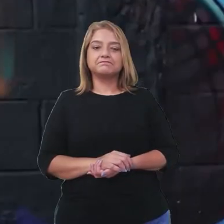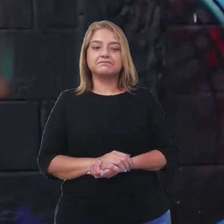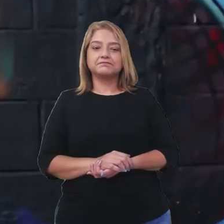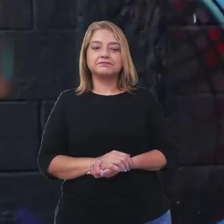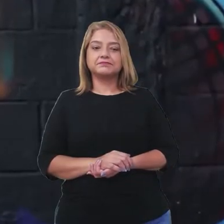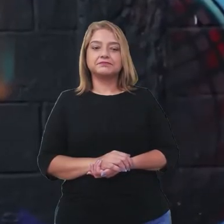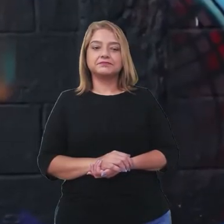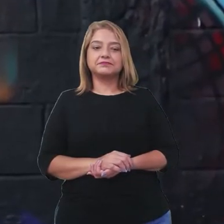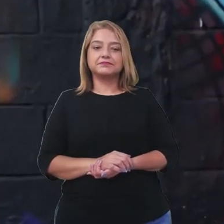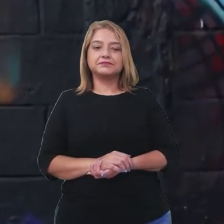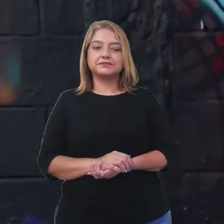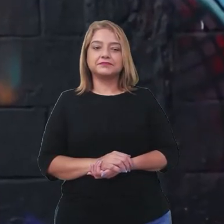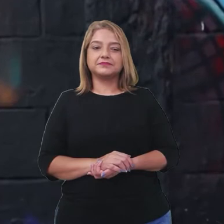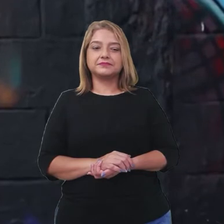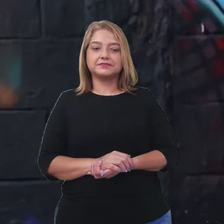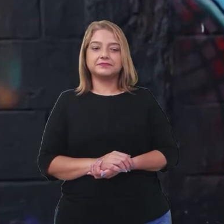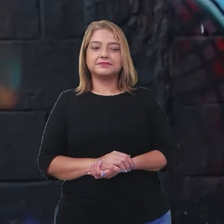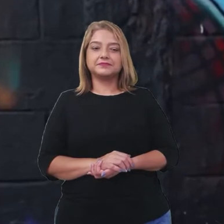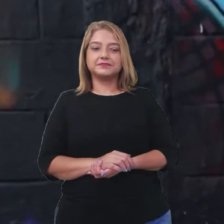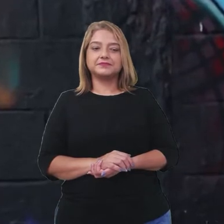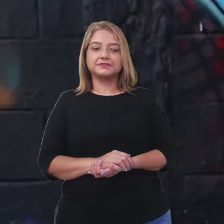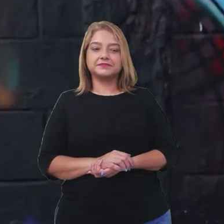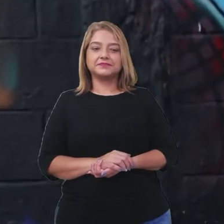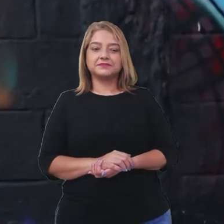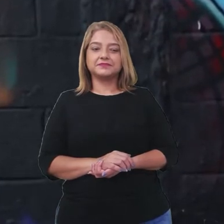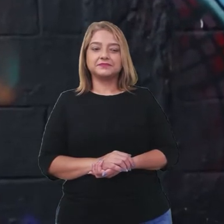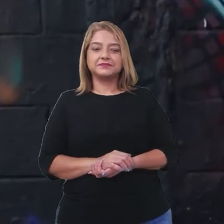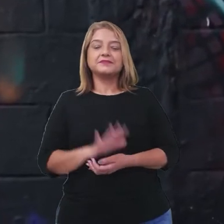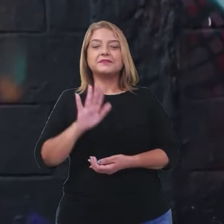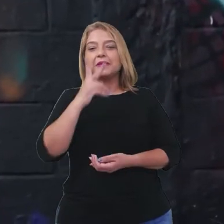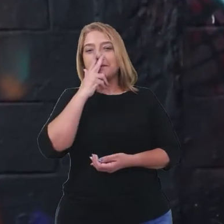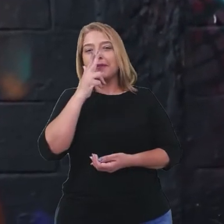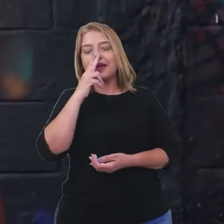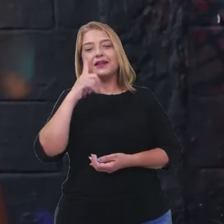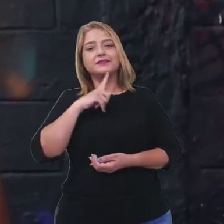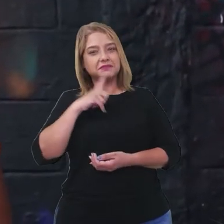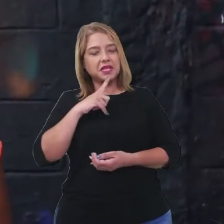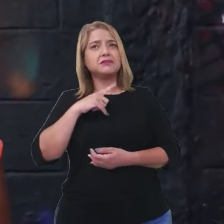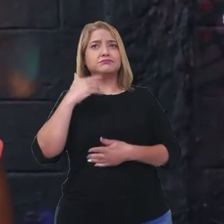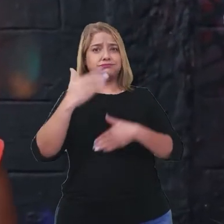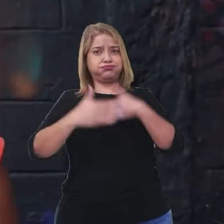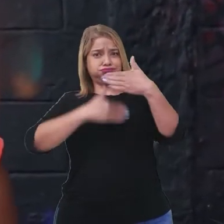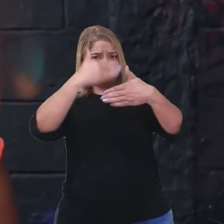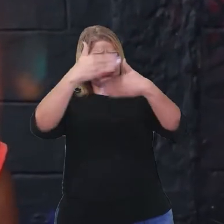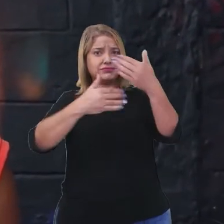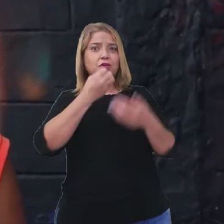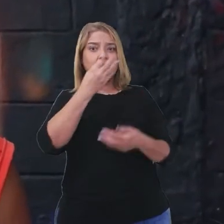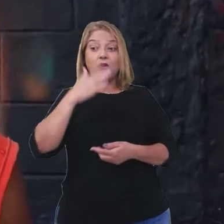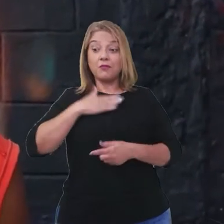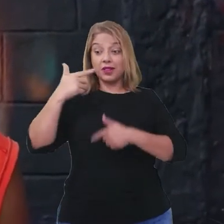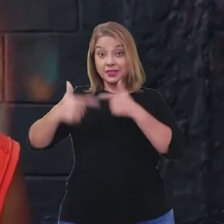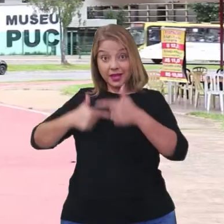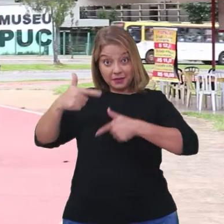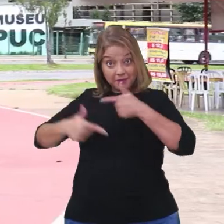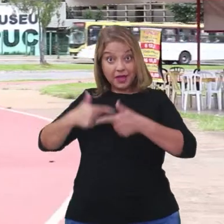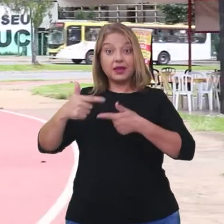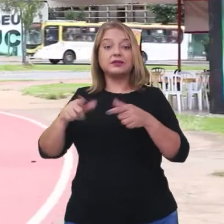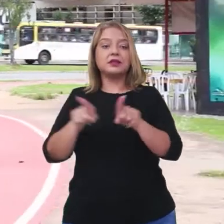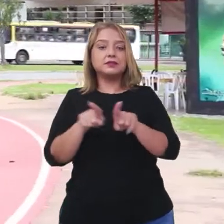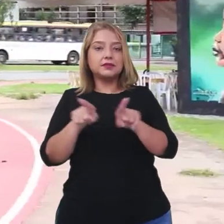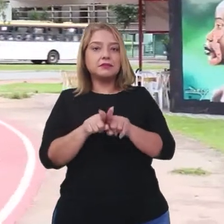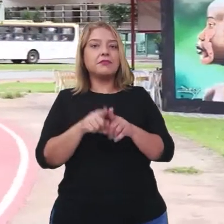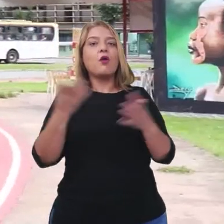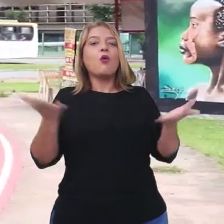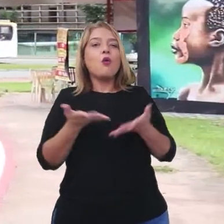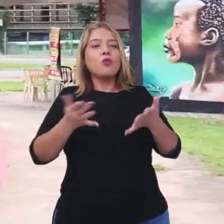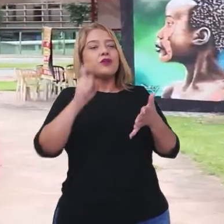ver uma evolução muito grande, tanto do meu trabalho, como da cena do grafite em